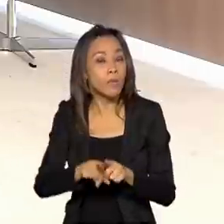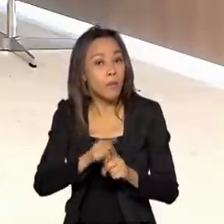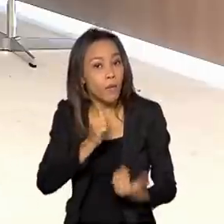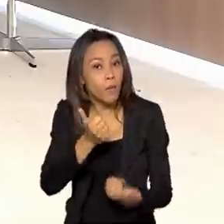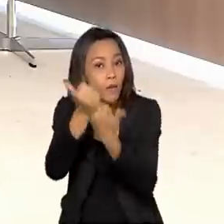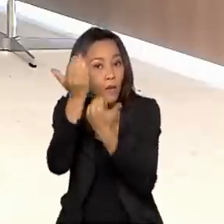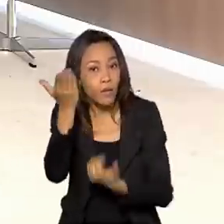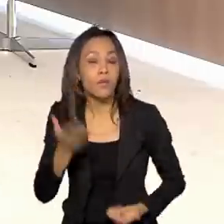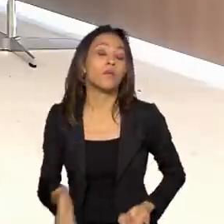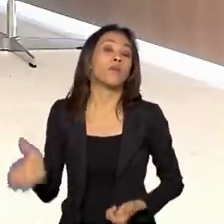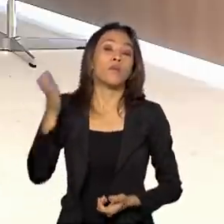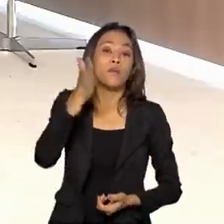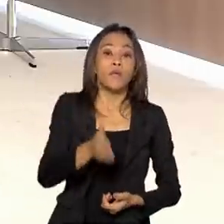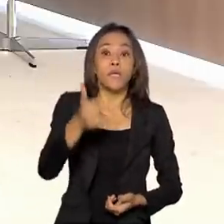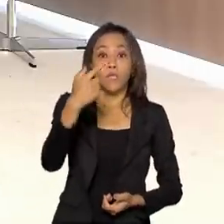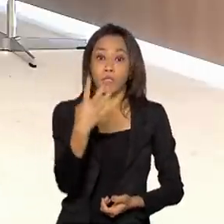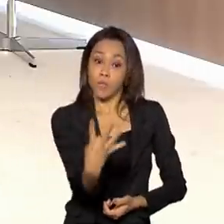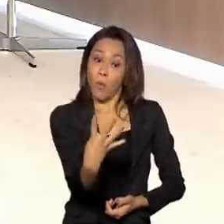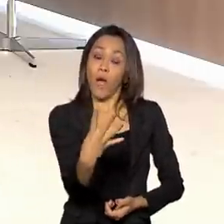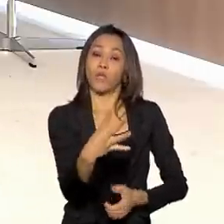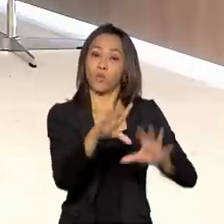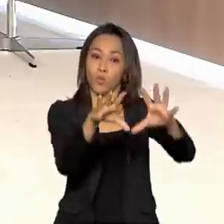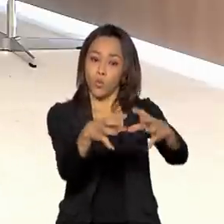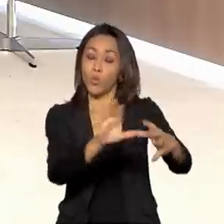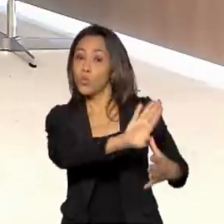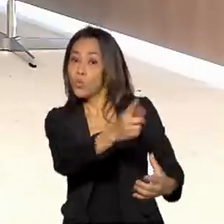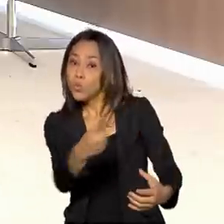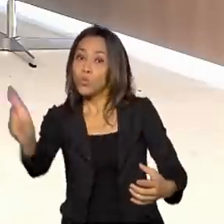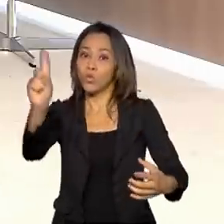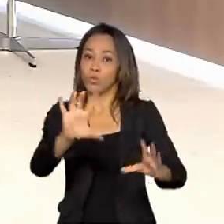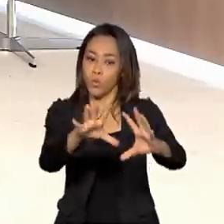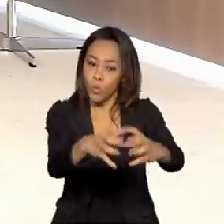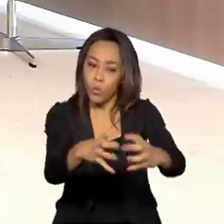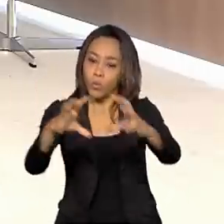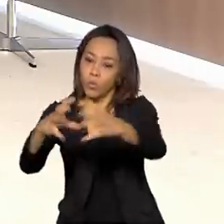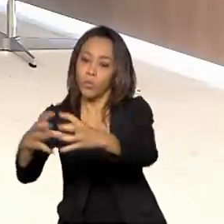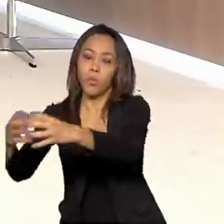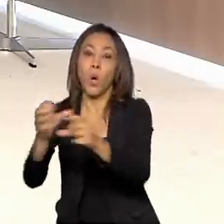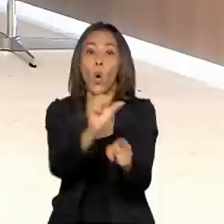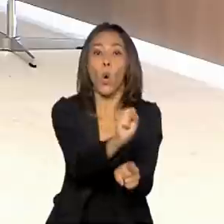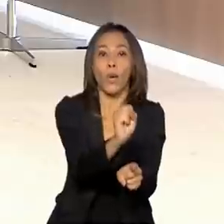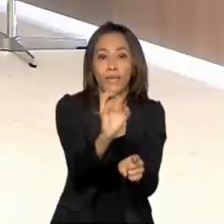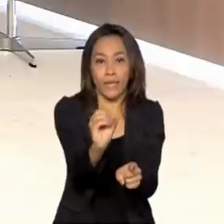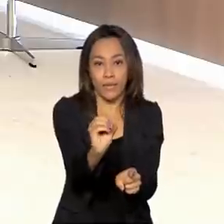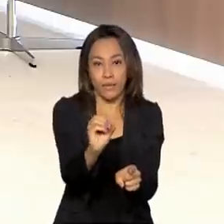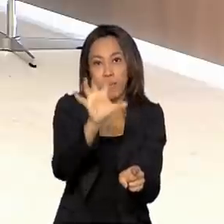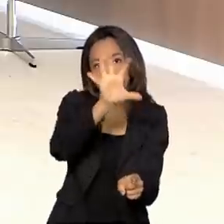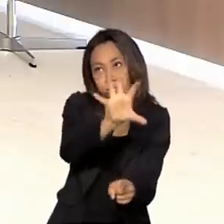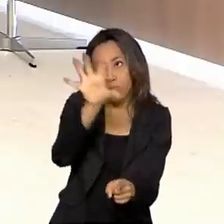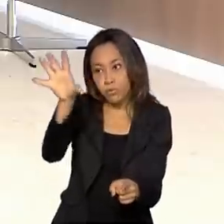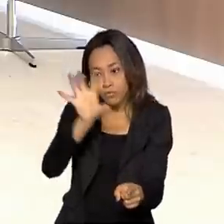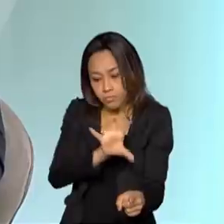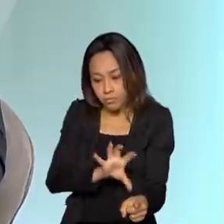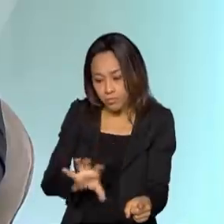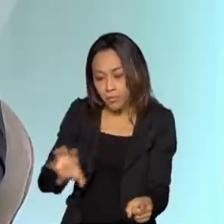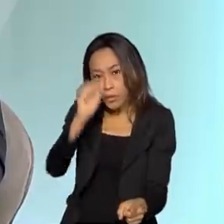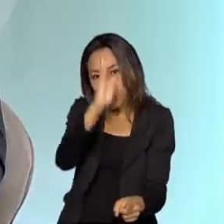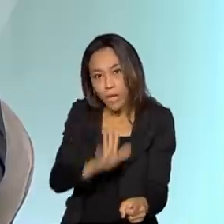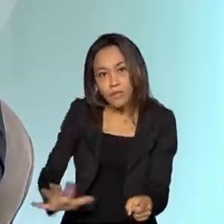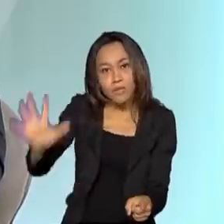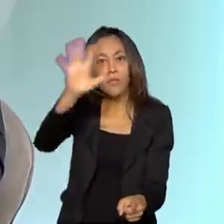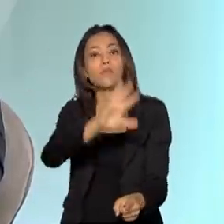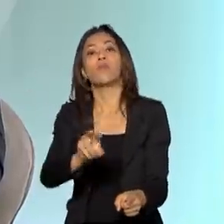desses quatro blocos de 80, os últimos serão blocos de 80, mas regionais, o que viabilizará a